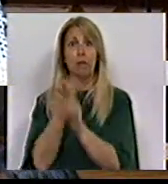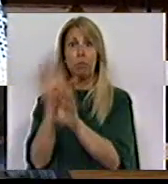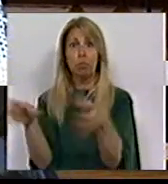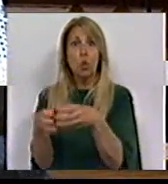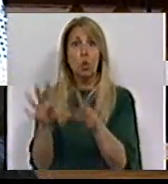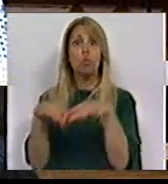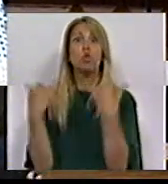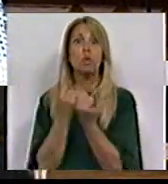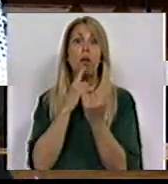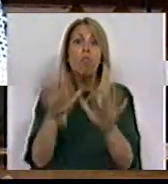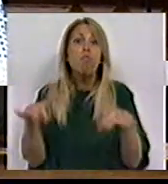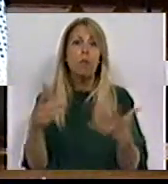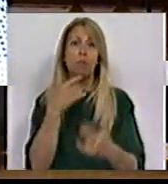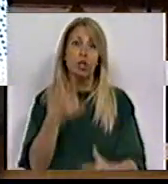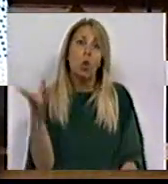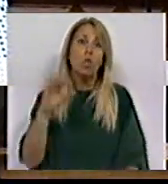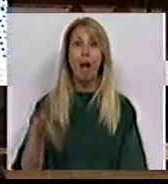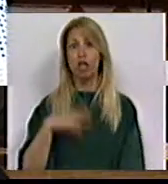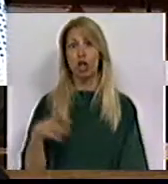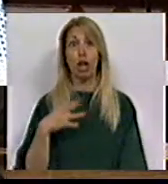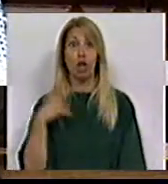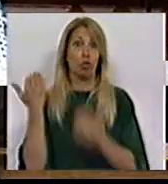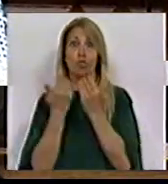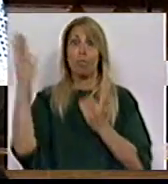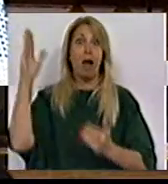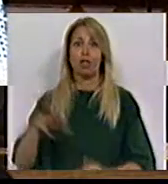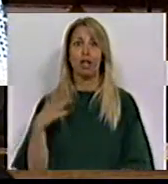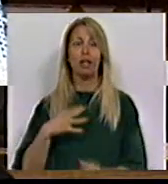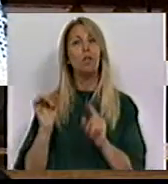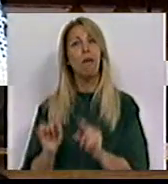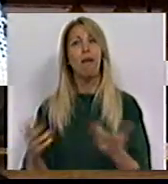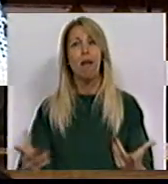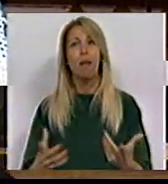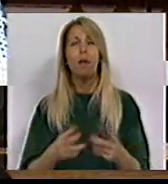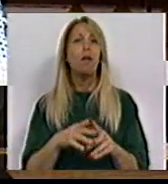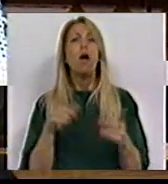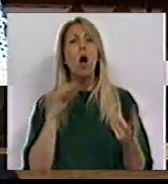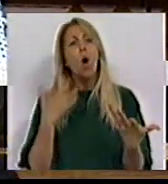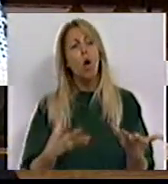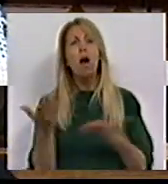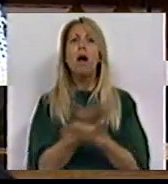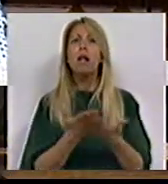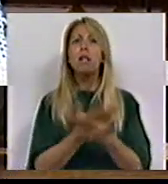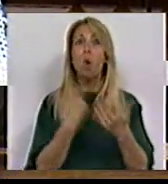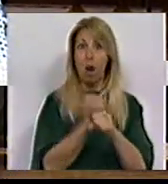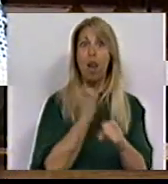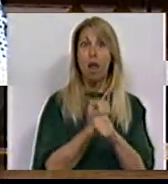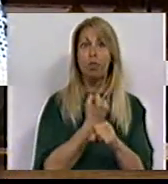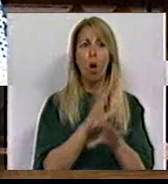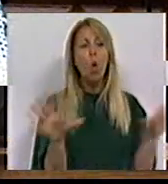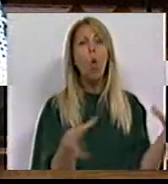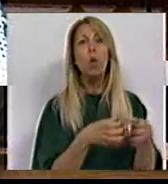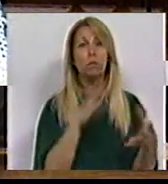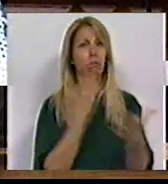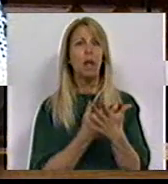poderíamos chamar dos mais ricos entre os mais ricos. No que às relações laborais diz respeito, a concentração tem